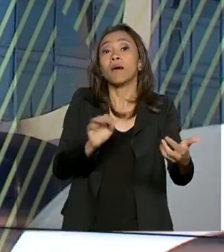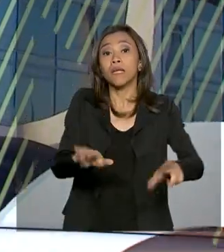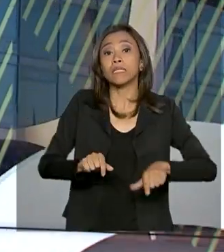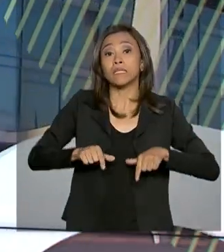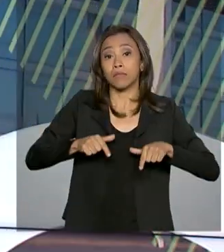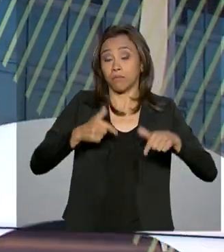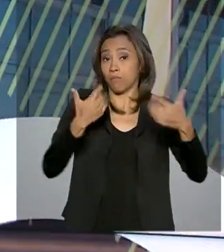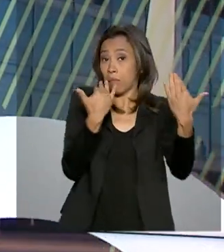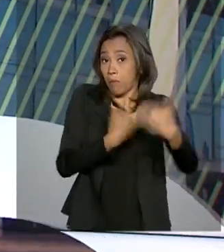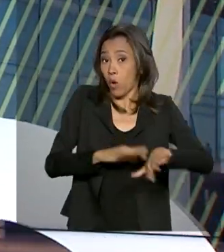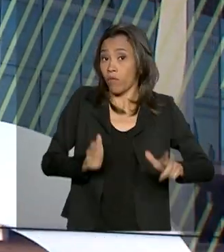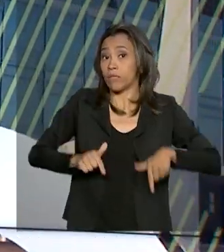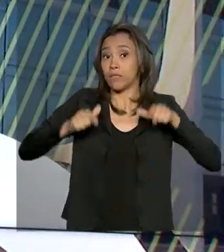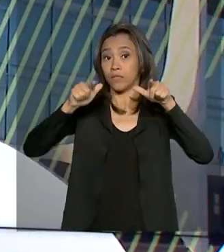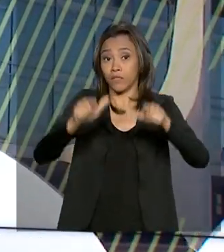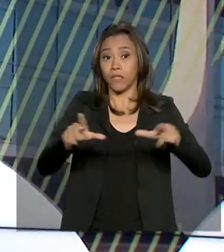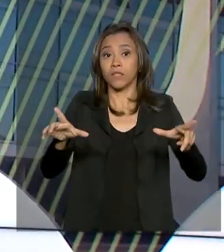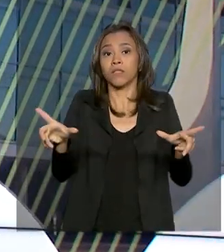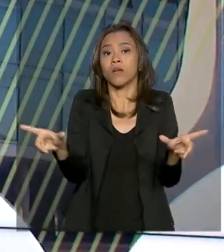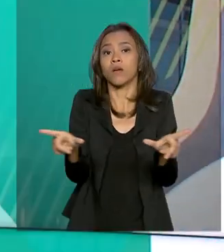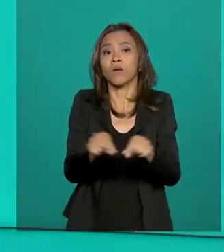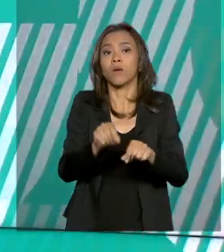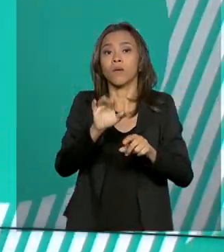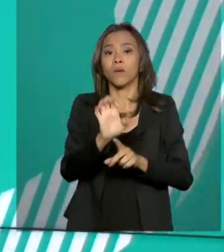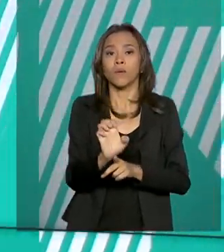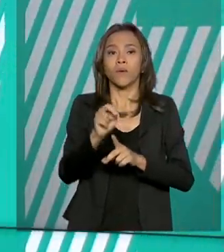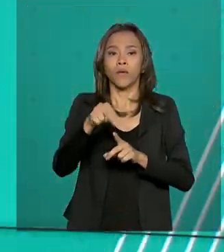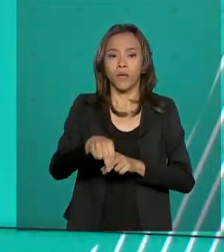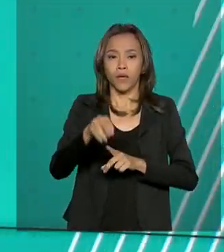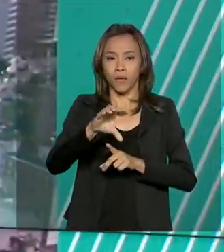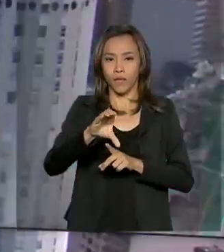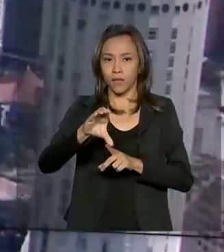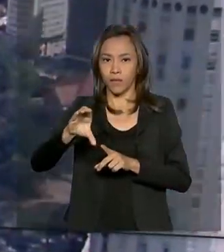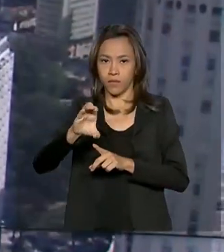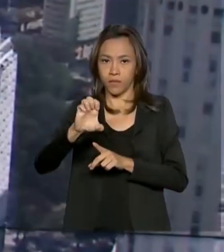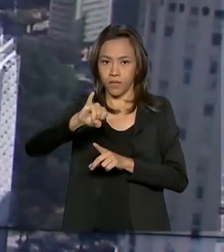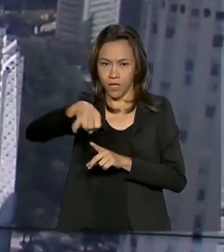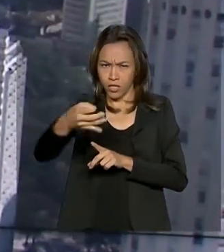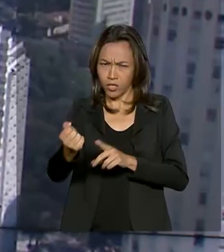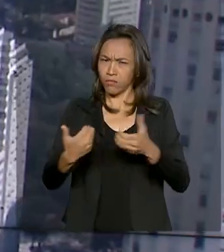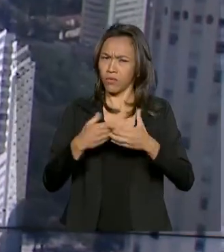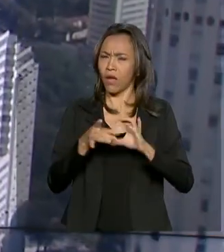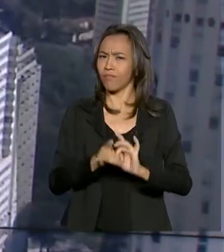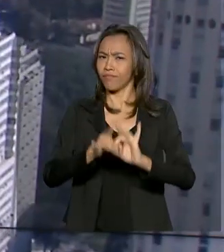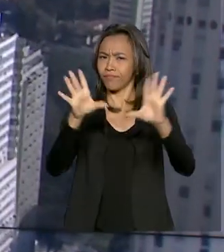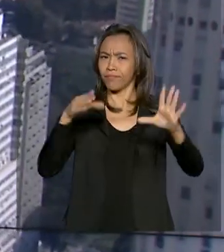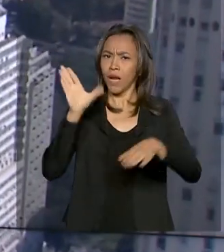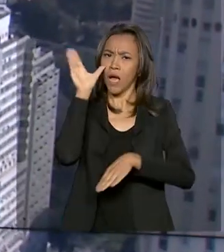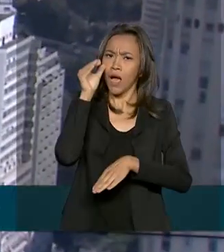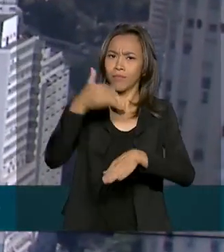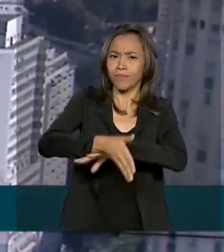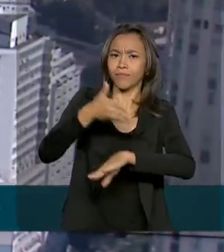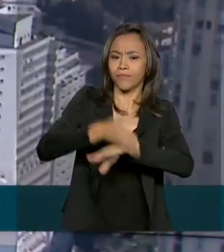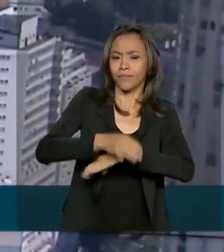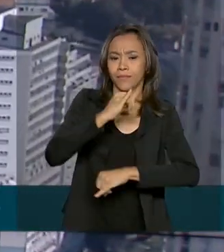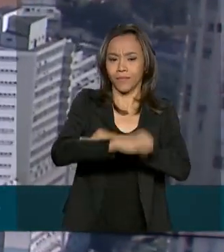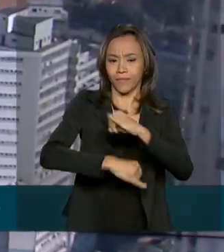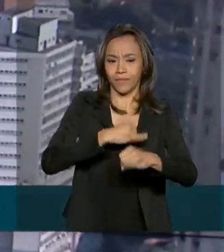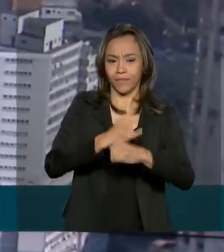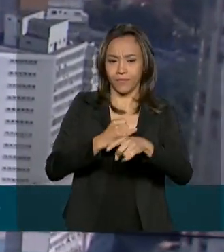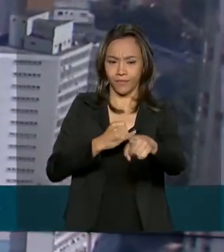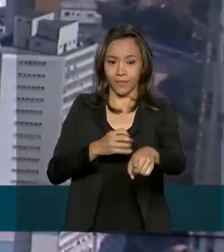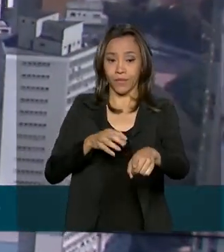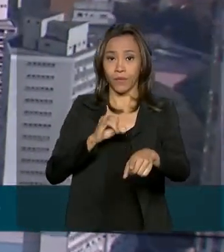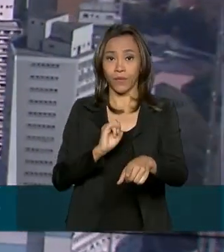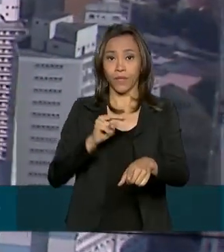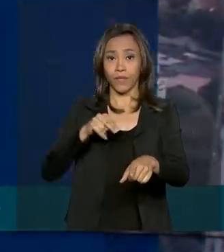Competências de Jovens e Adultos, o Enseja, já estão disponíveis para consulta no site do INEP, tanto para quem fez as